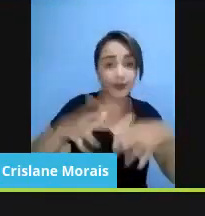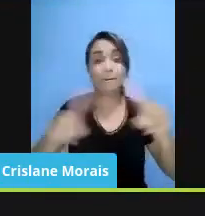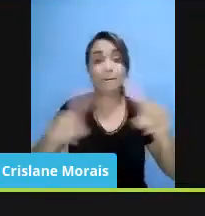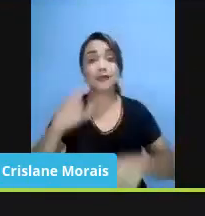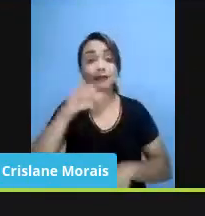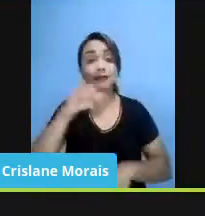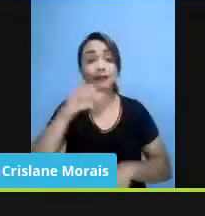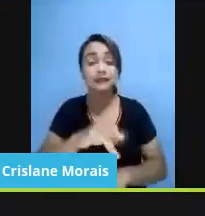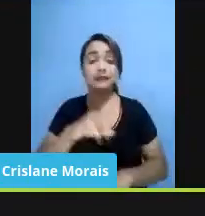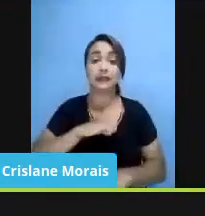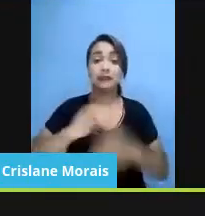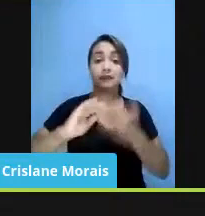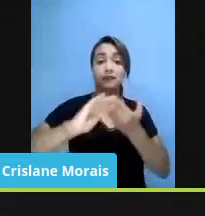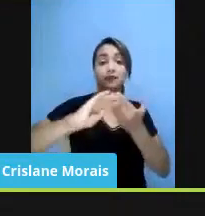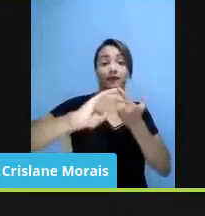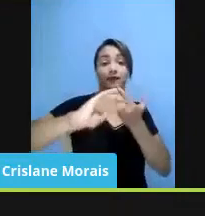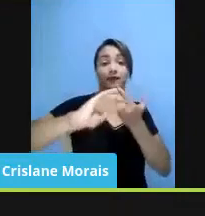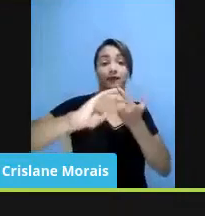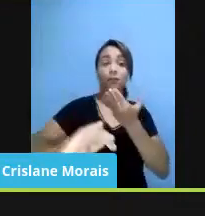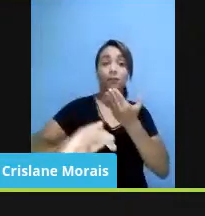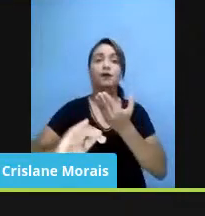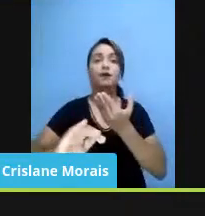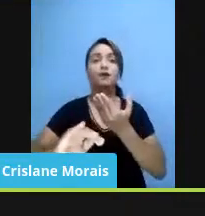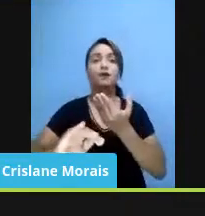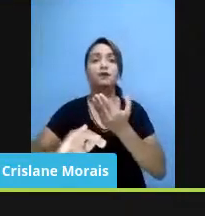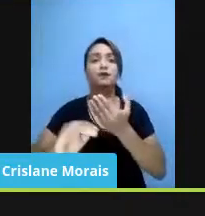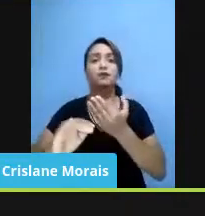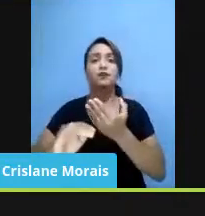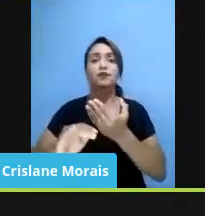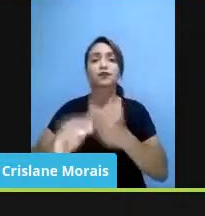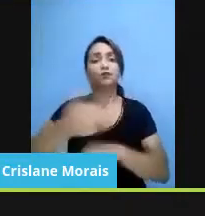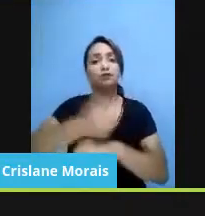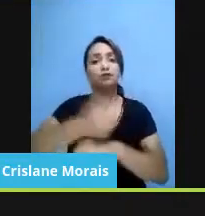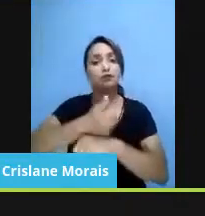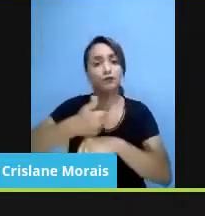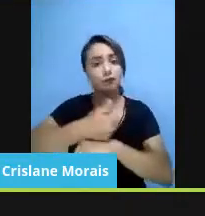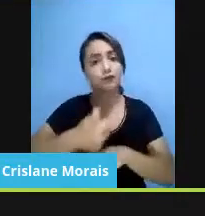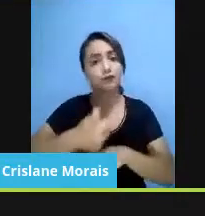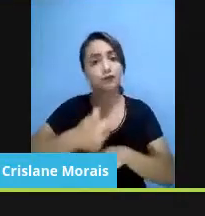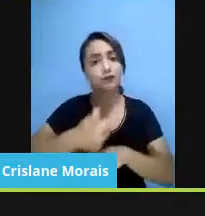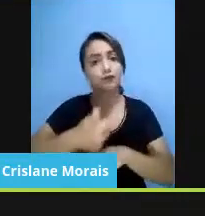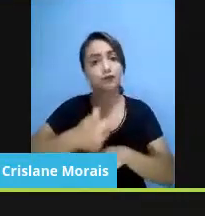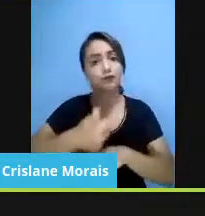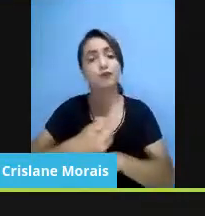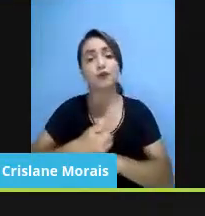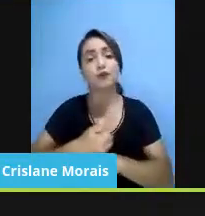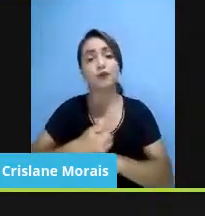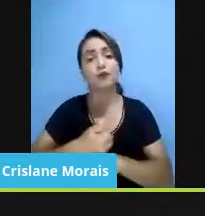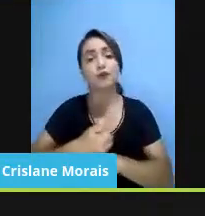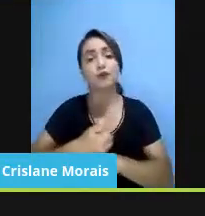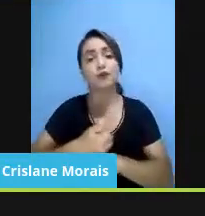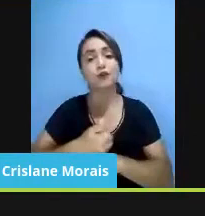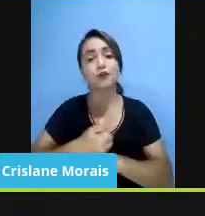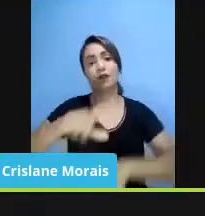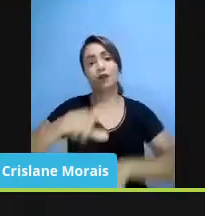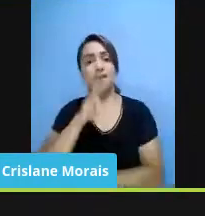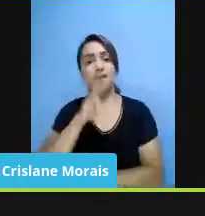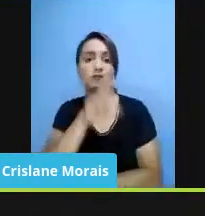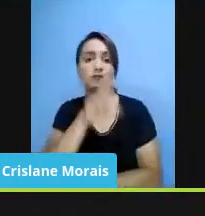improbidade, afastamento de carro, tem a Comissão de Ética Pública, tudo isso tinha que ter dado algum resultado, né?